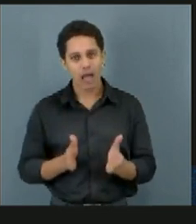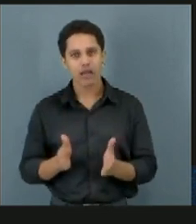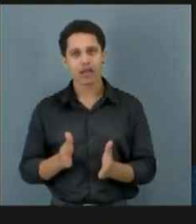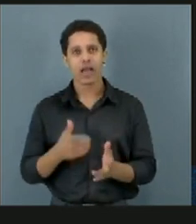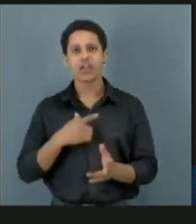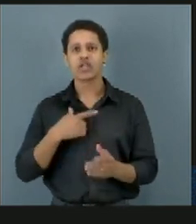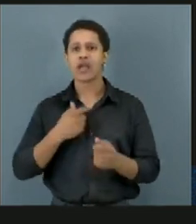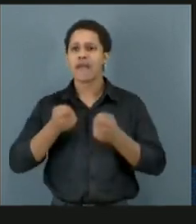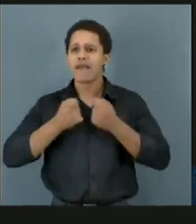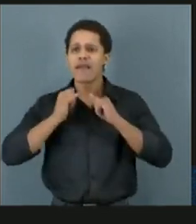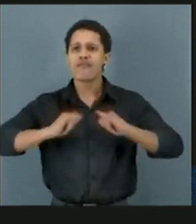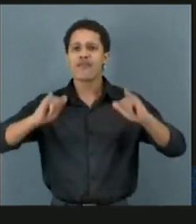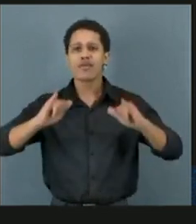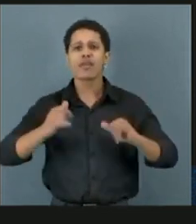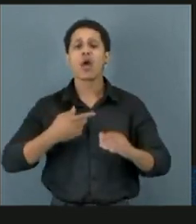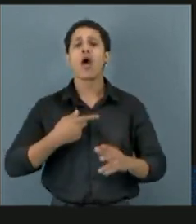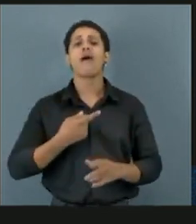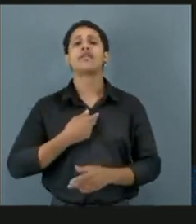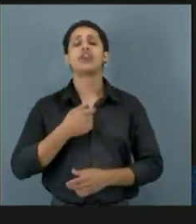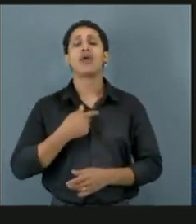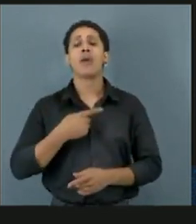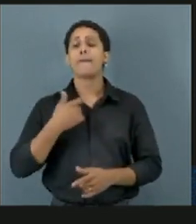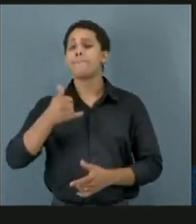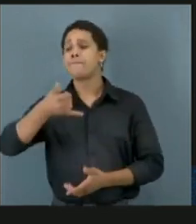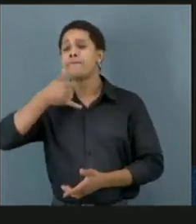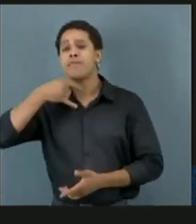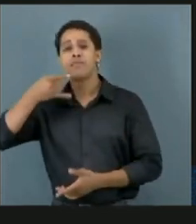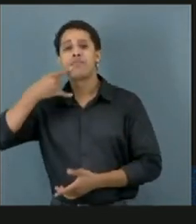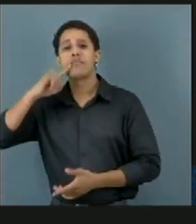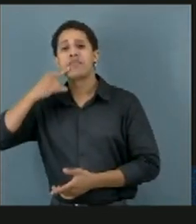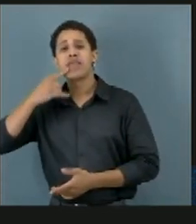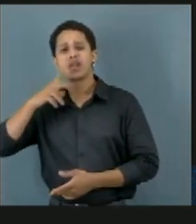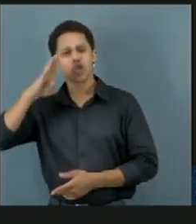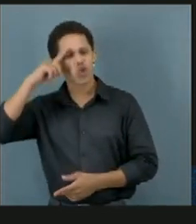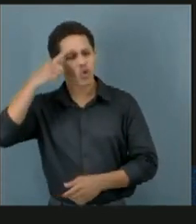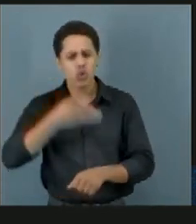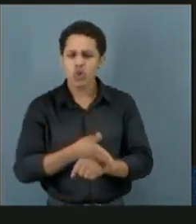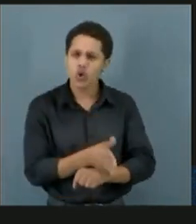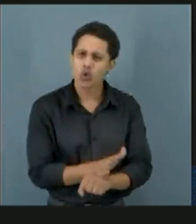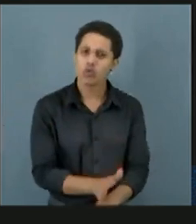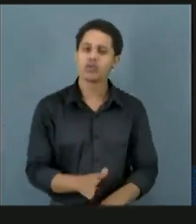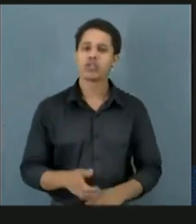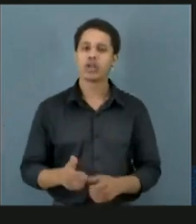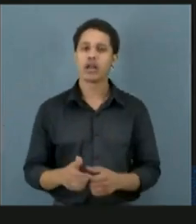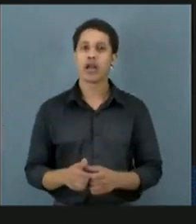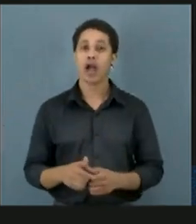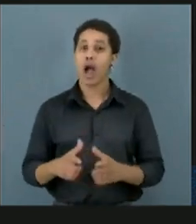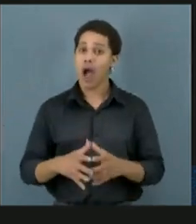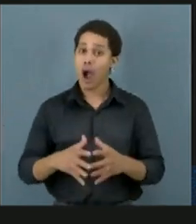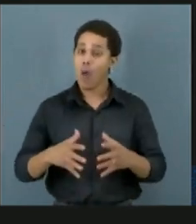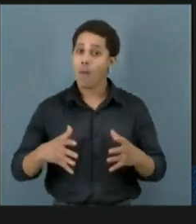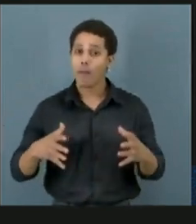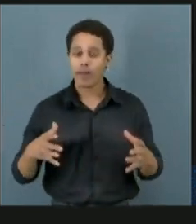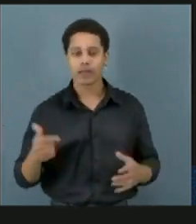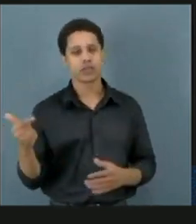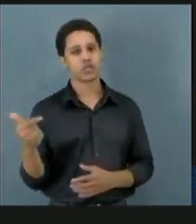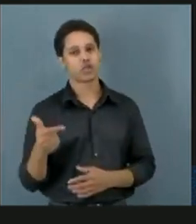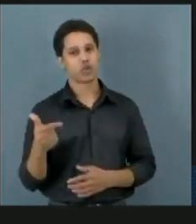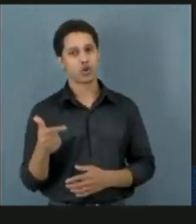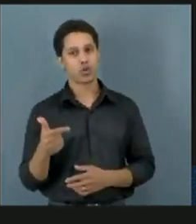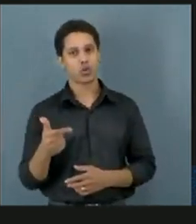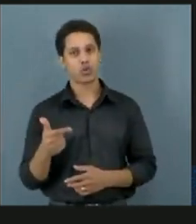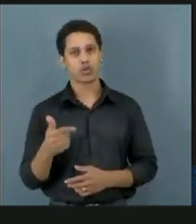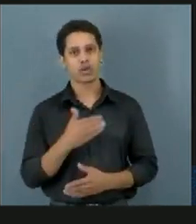temos propaganda de bebida alcoólica 24 horas por dia na televisão. Isso aumenta a segunda causa de